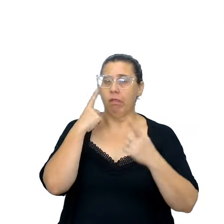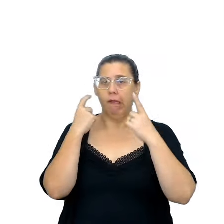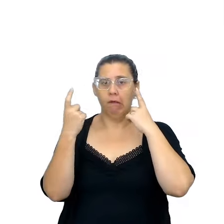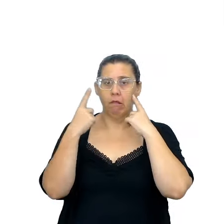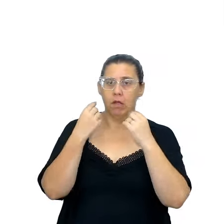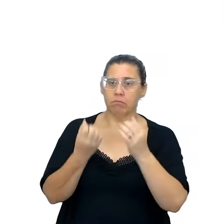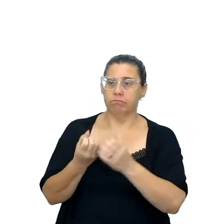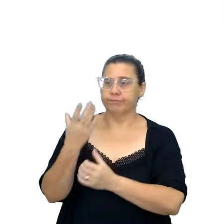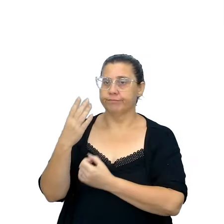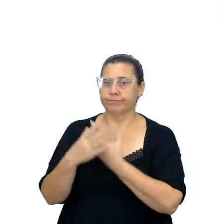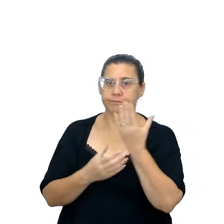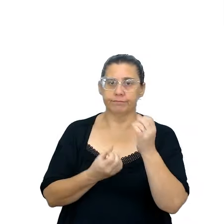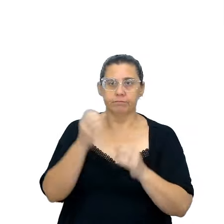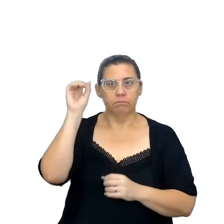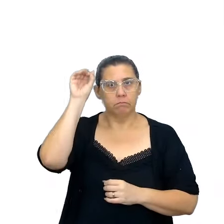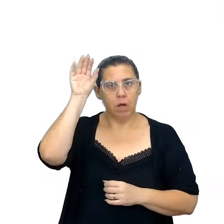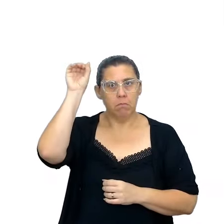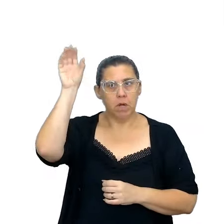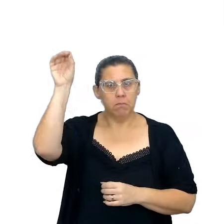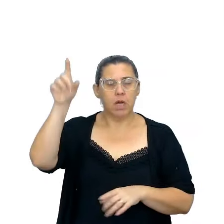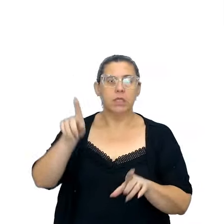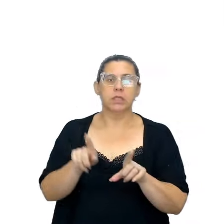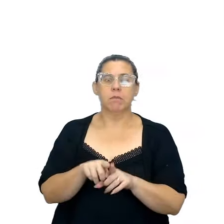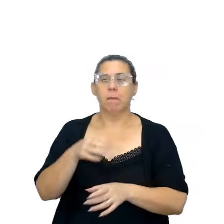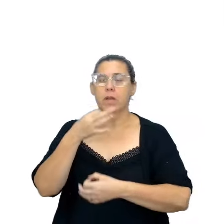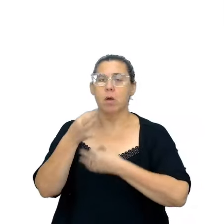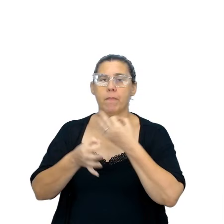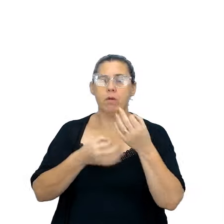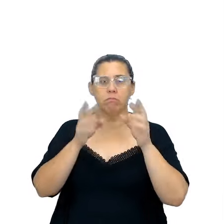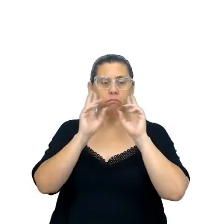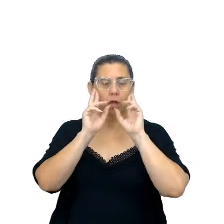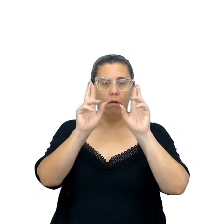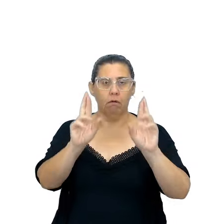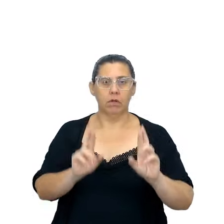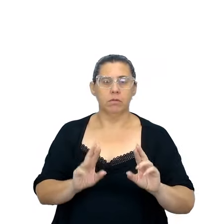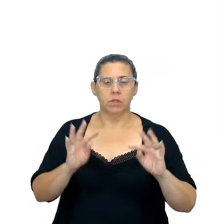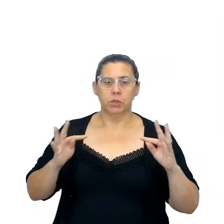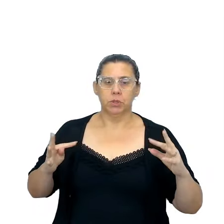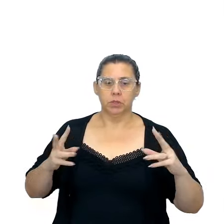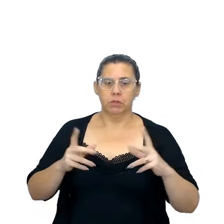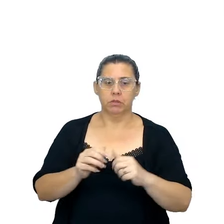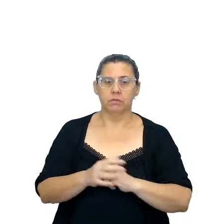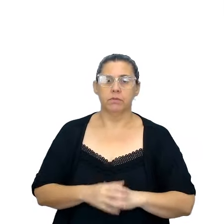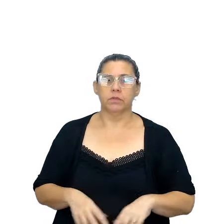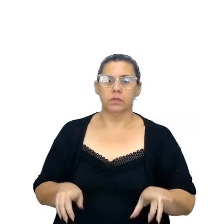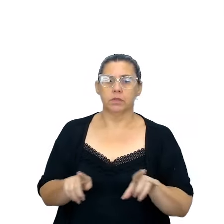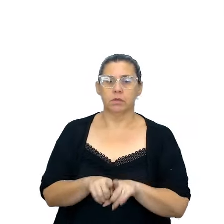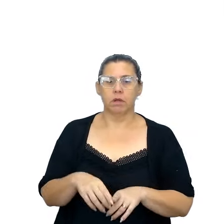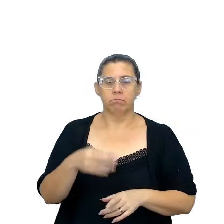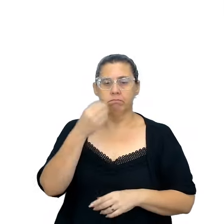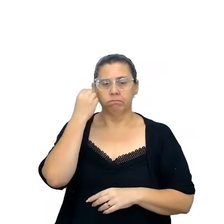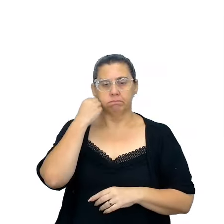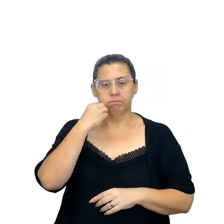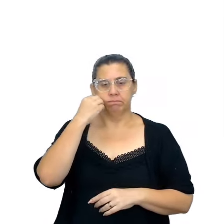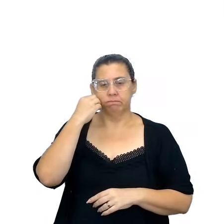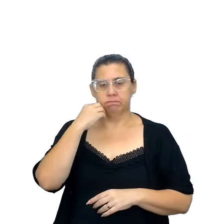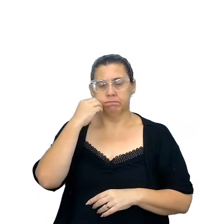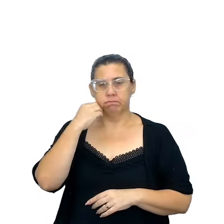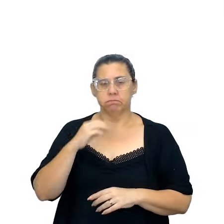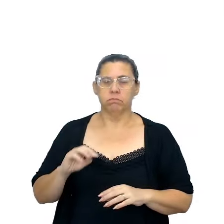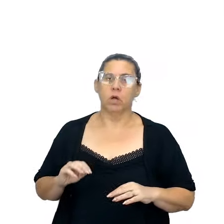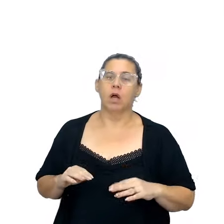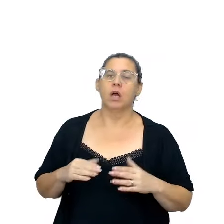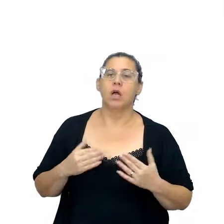vão surgindo, sempre respeitando as opiniões do outro e sempre mediadas pelo professor. A questão da experimentação, a